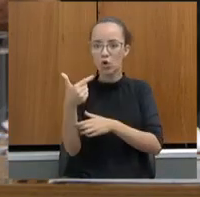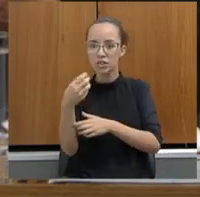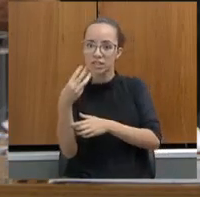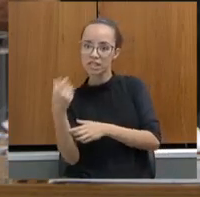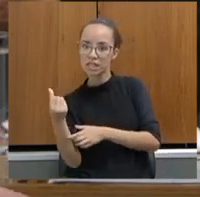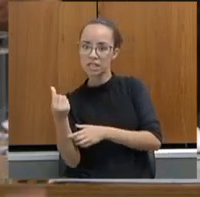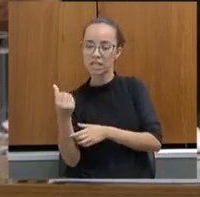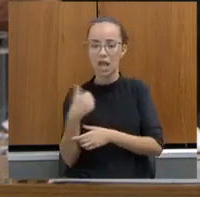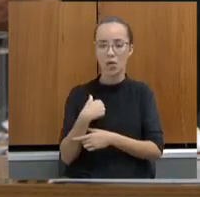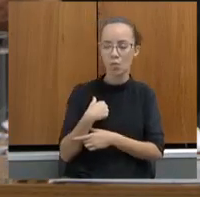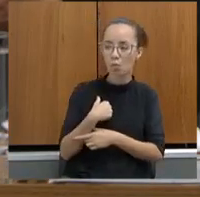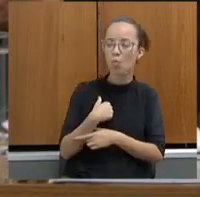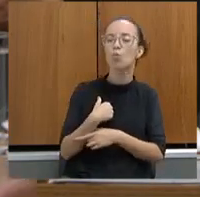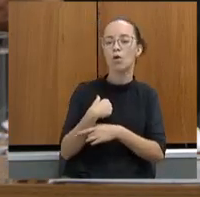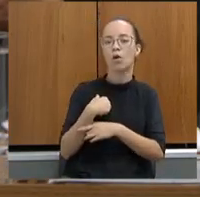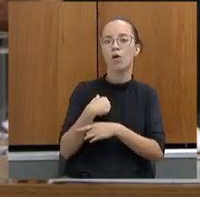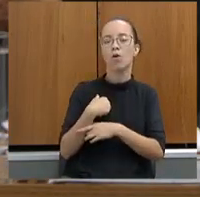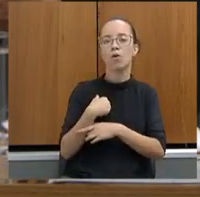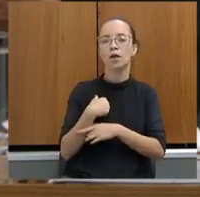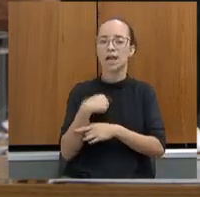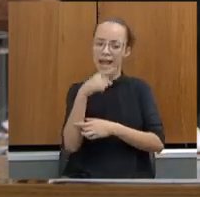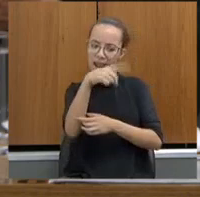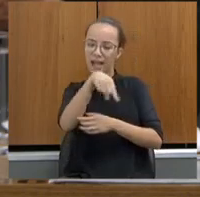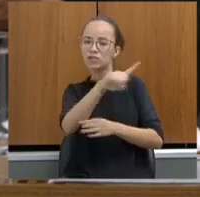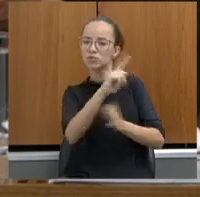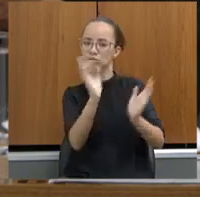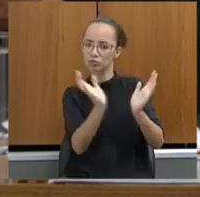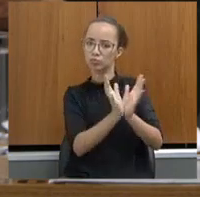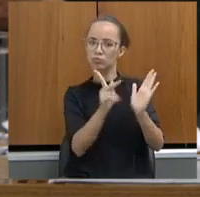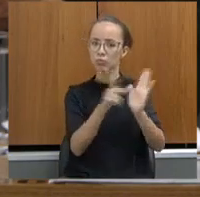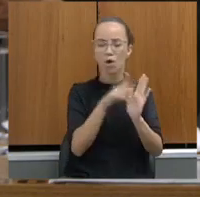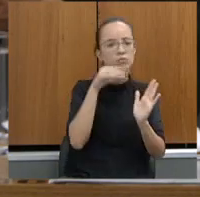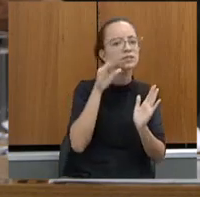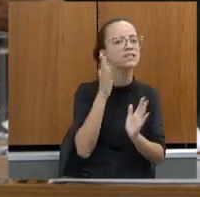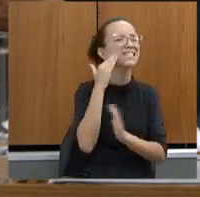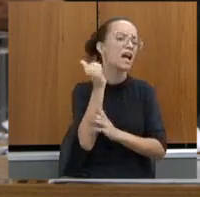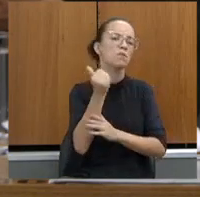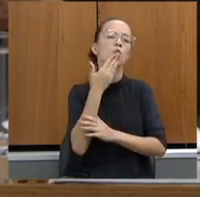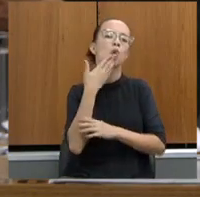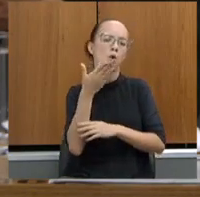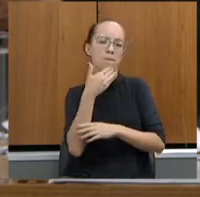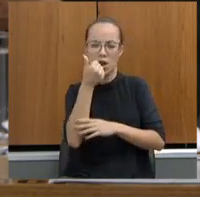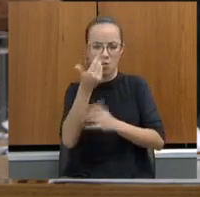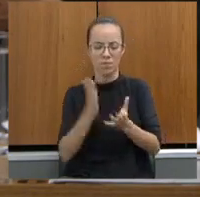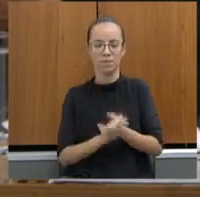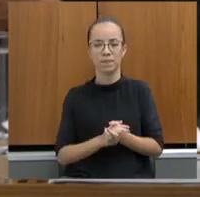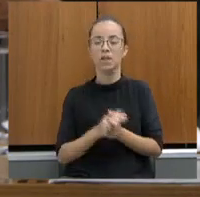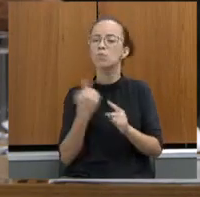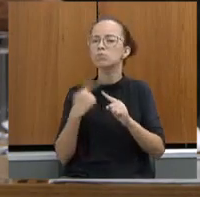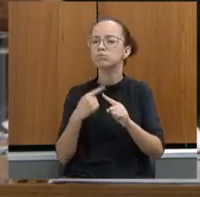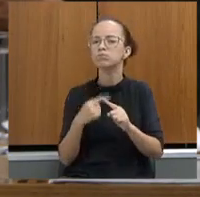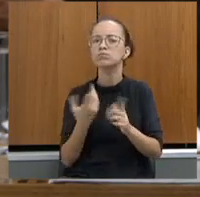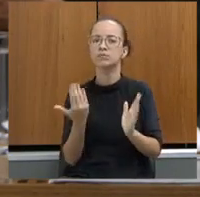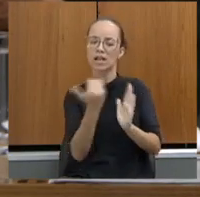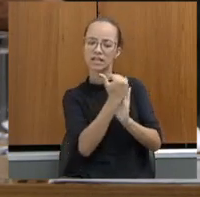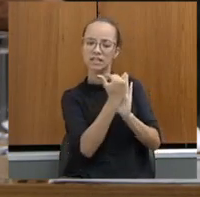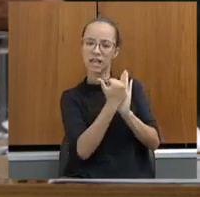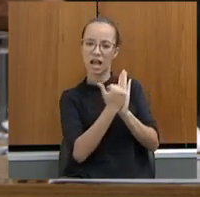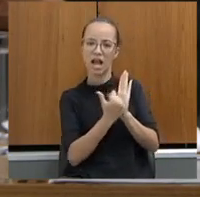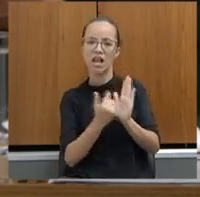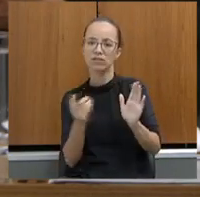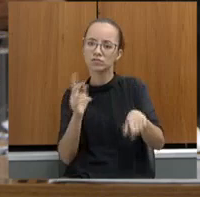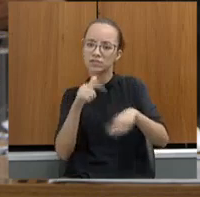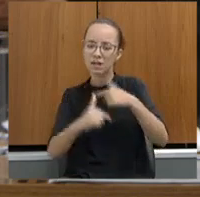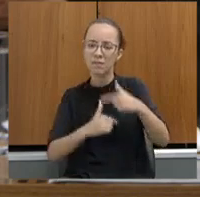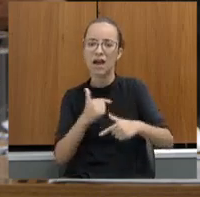compete a mim. Ele sabe com a melhor hora de trabalho dele. E nós fizemos isso por quê? Porque essa escala também de 24 por 72